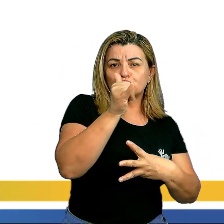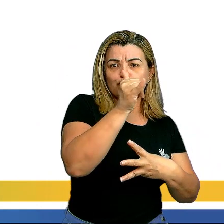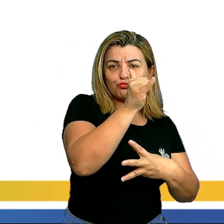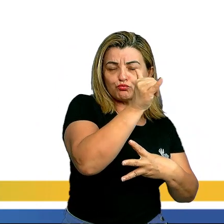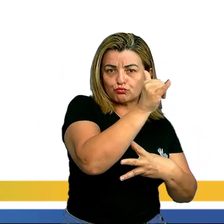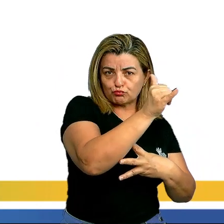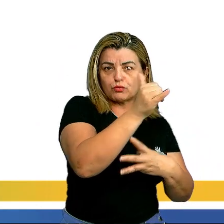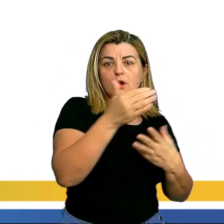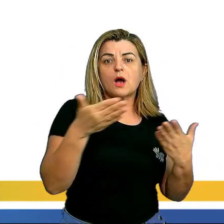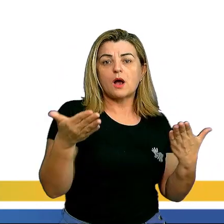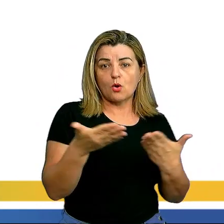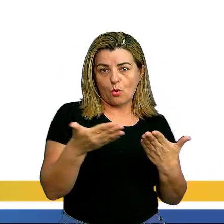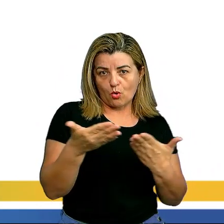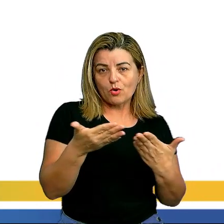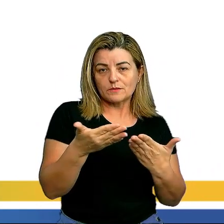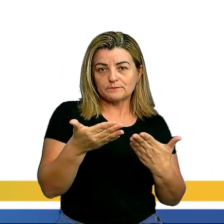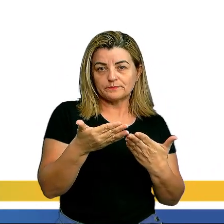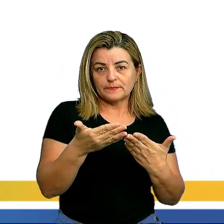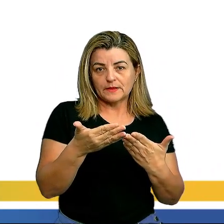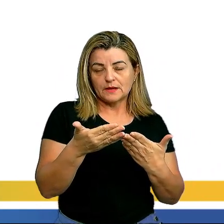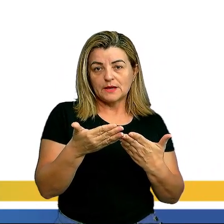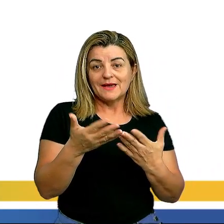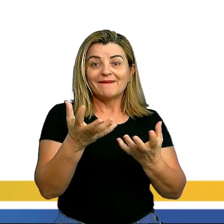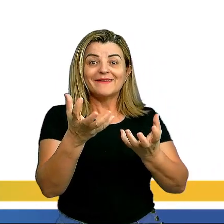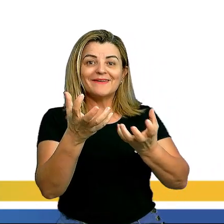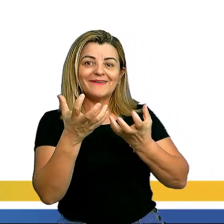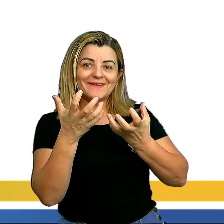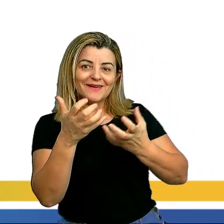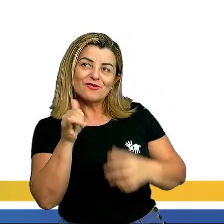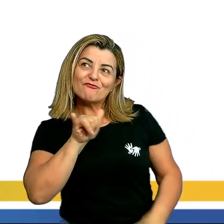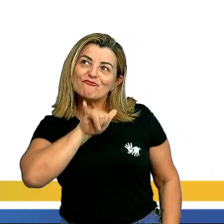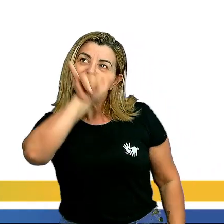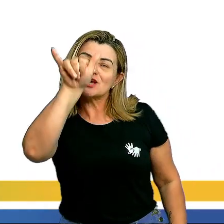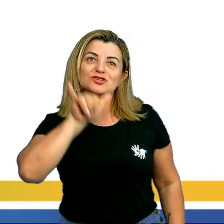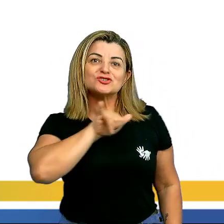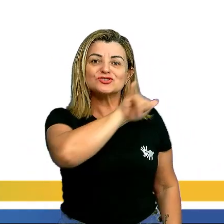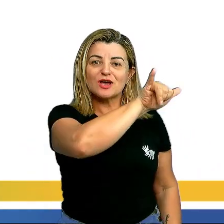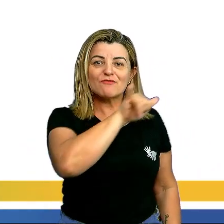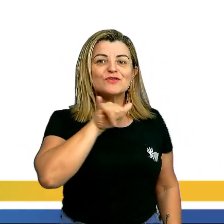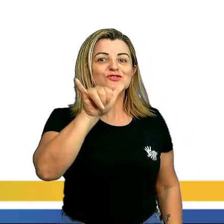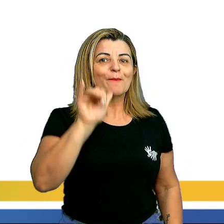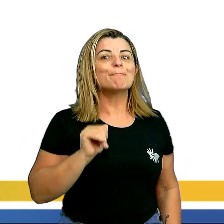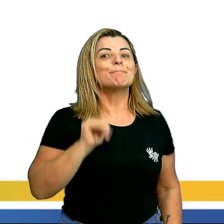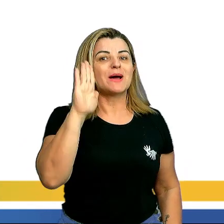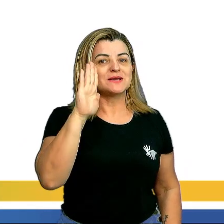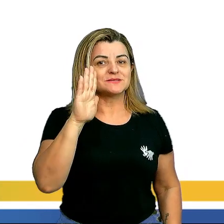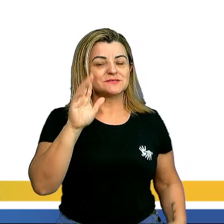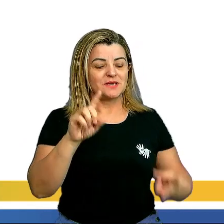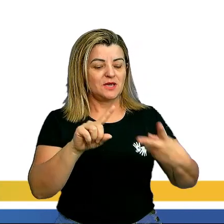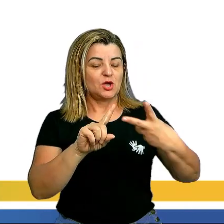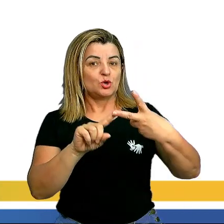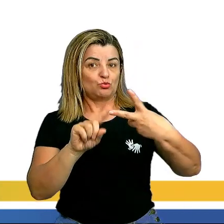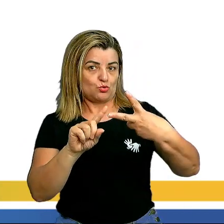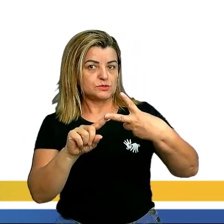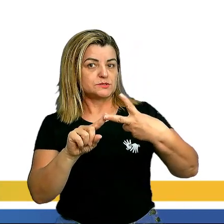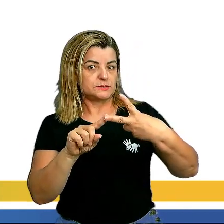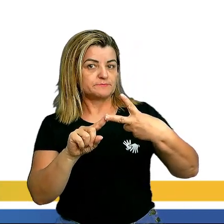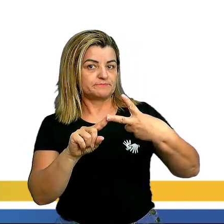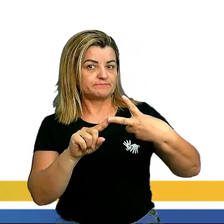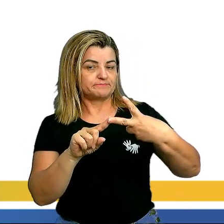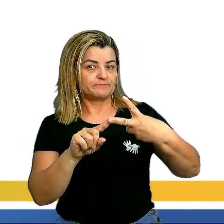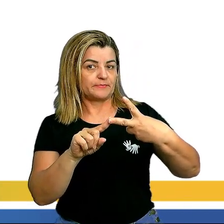Viajaram recentemente e pretendem viajar mais. Dois. Segundo ponto.